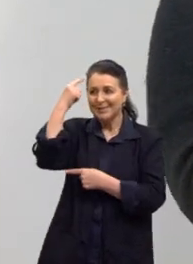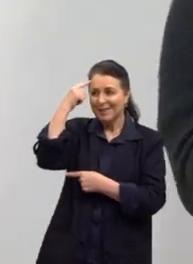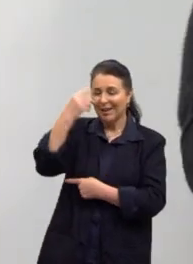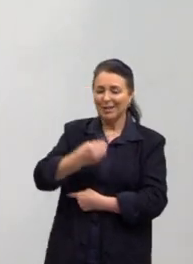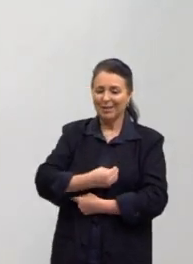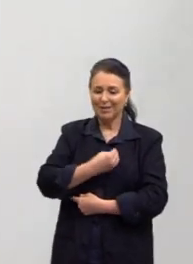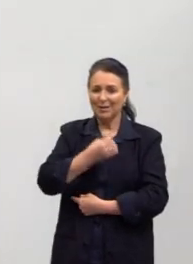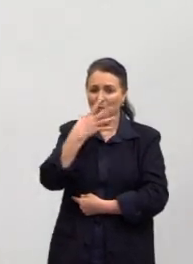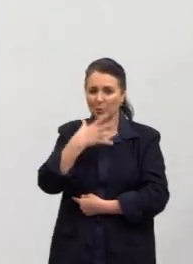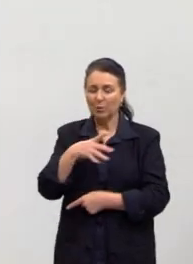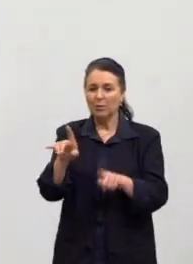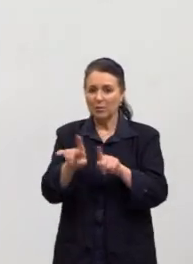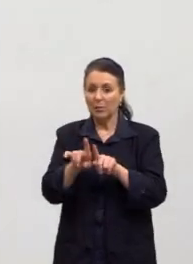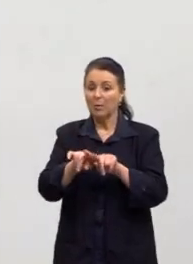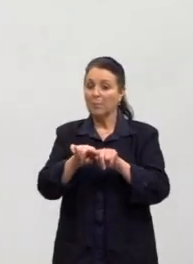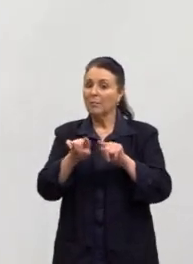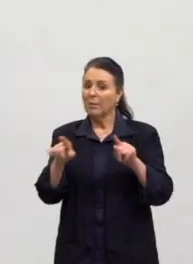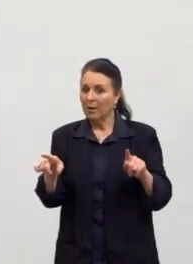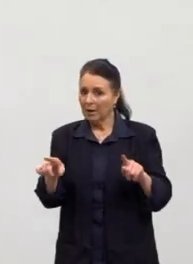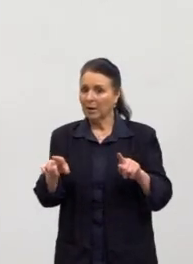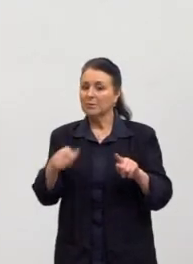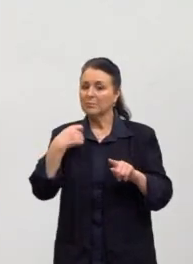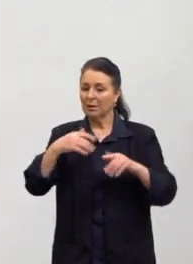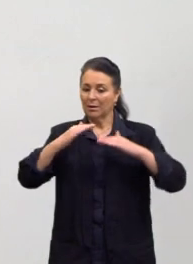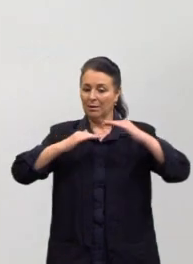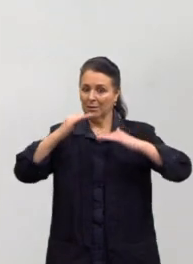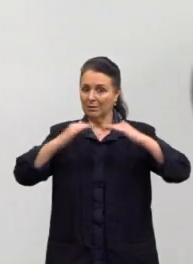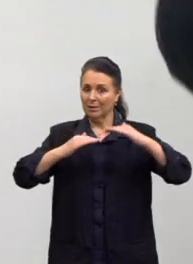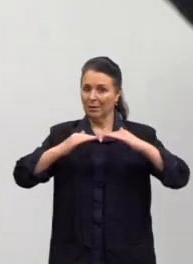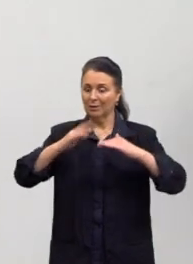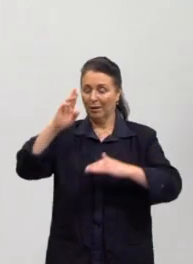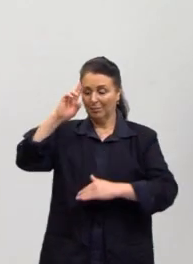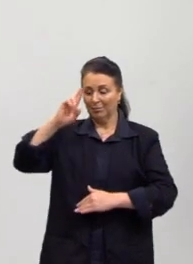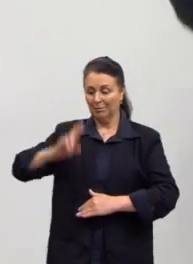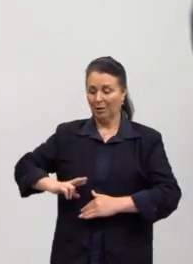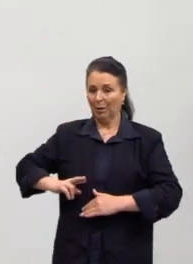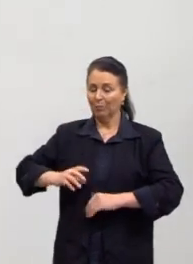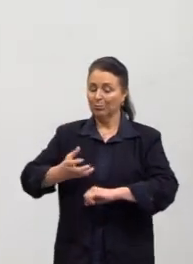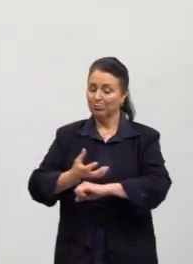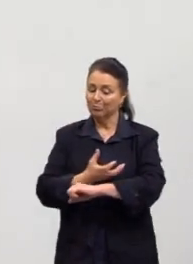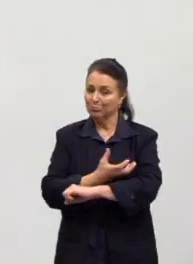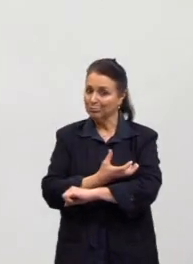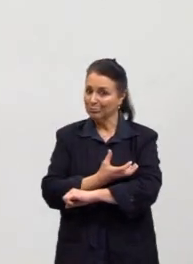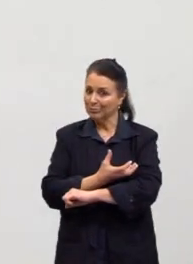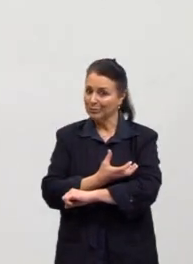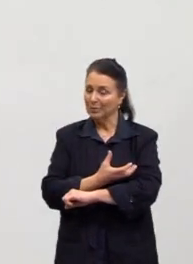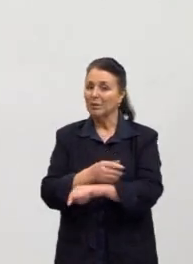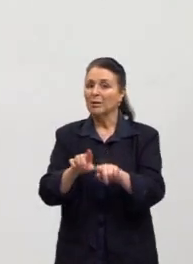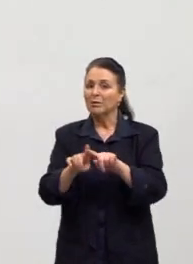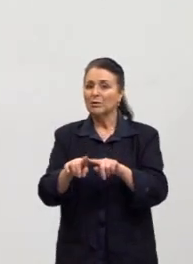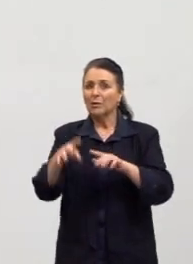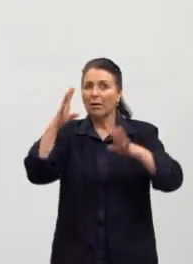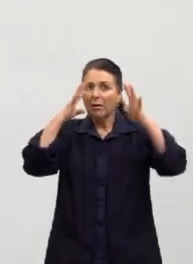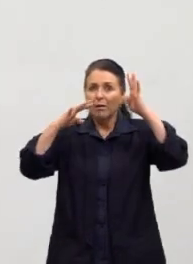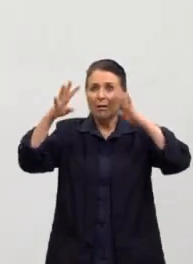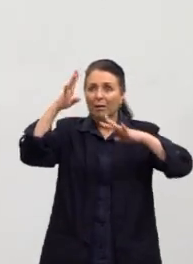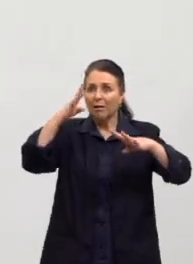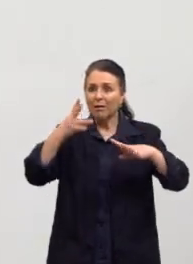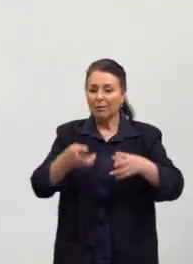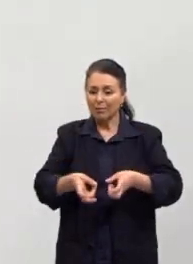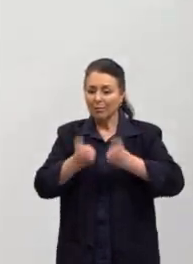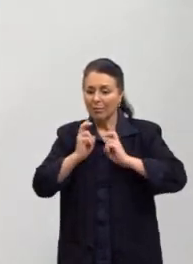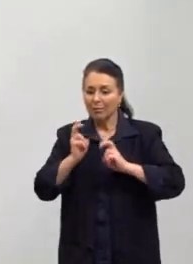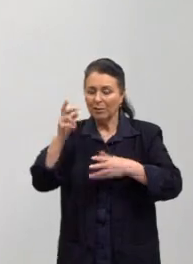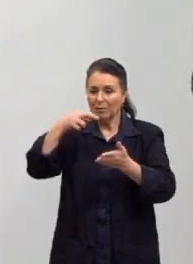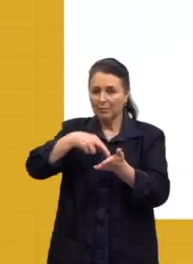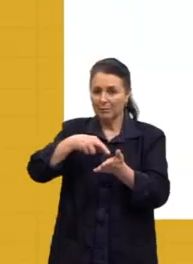Porém, a gente precisa de um equilíbrio entre razão e emoção, porque senão a gente fica só voando e não percebe, né, a nossa realidade. E é esse